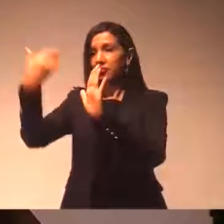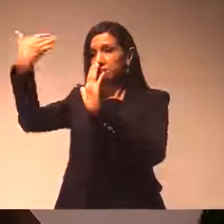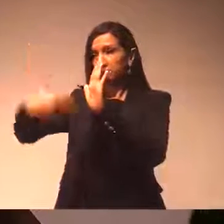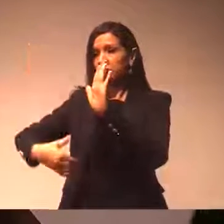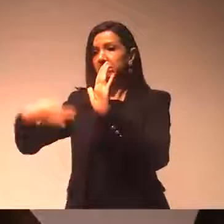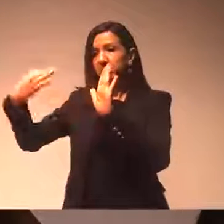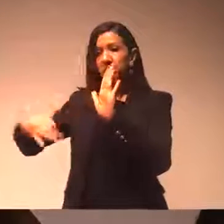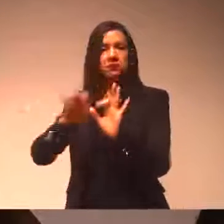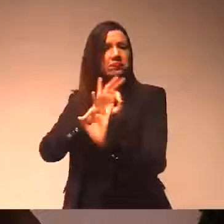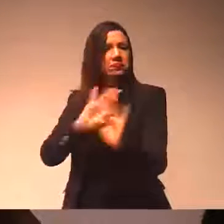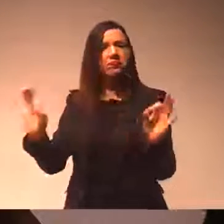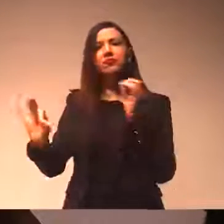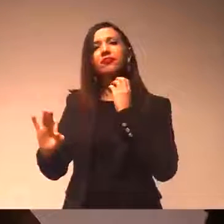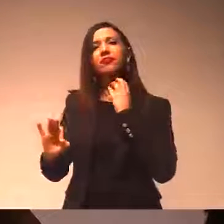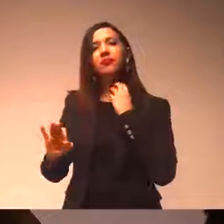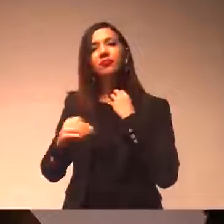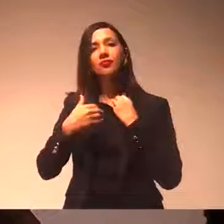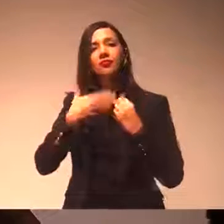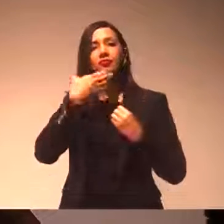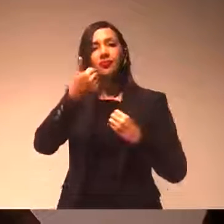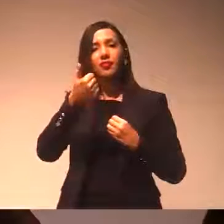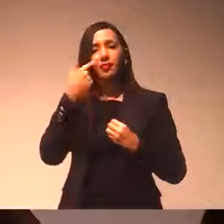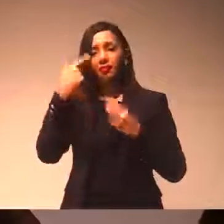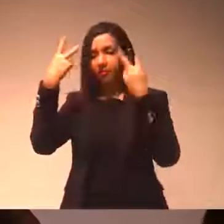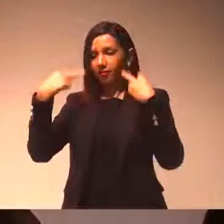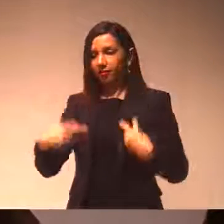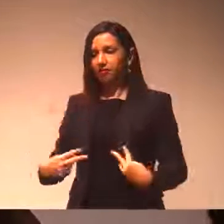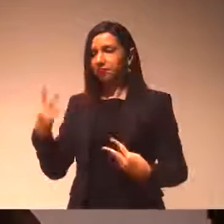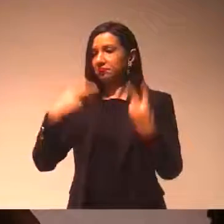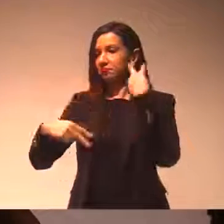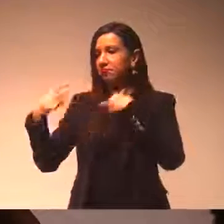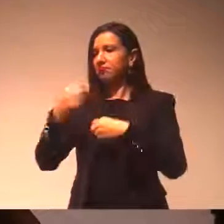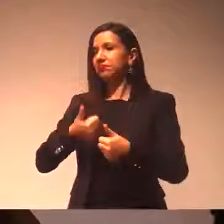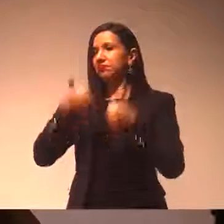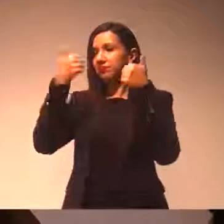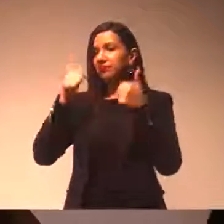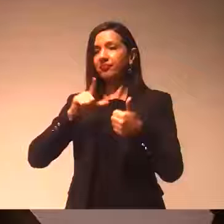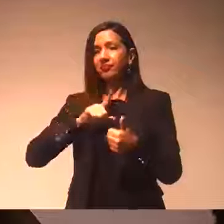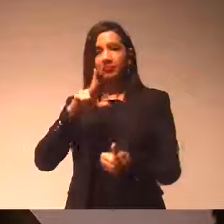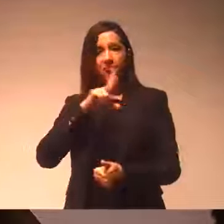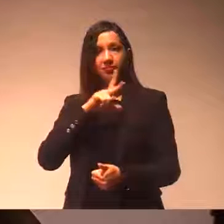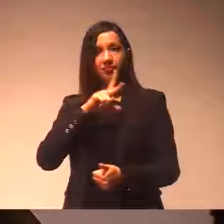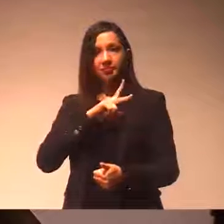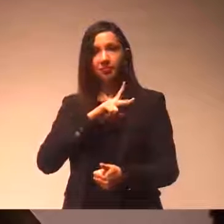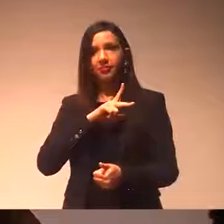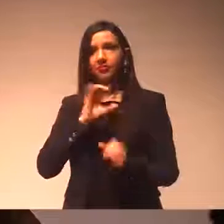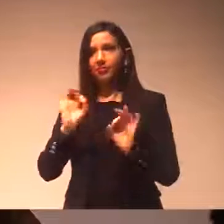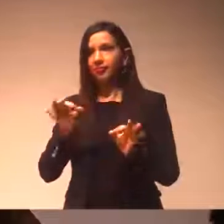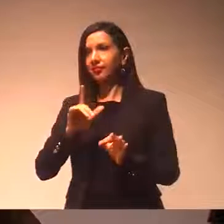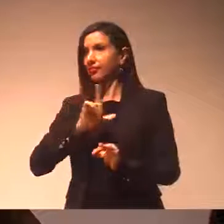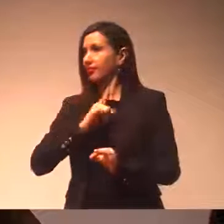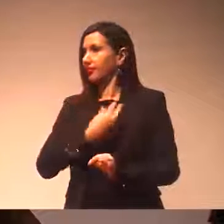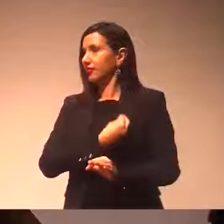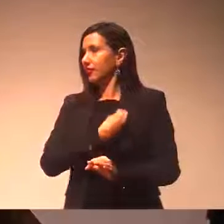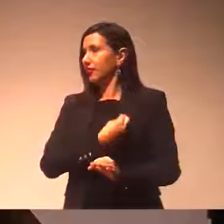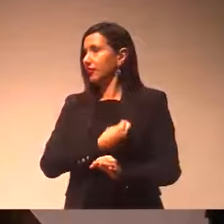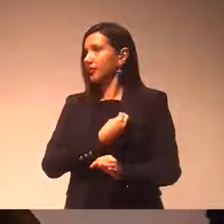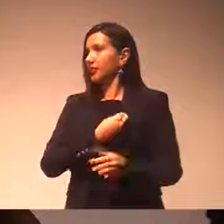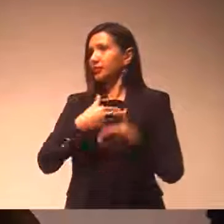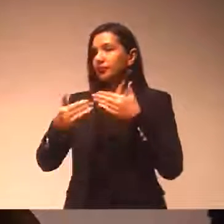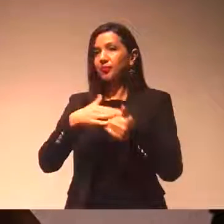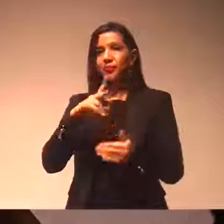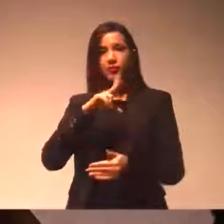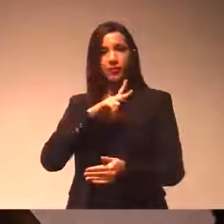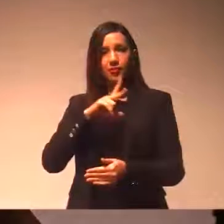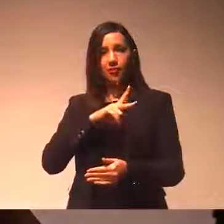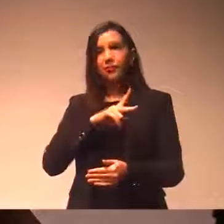ótimo, dá mais credibilidade para a própria entidade. E se eventualmente verificar que existe qualquer tipo de regularidade,